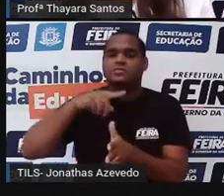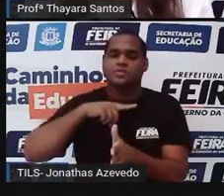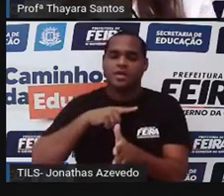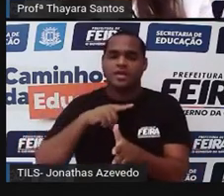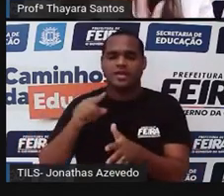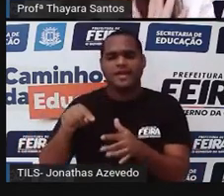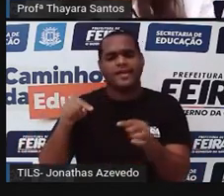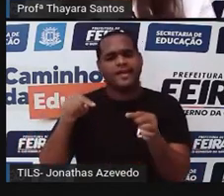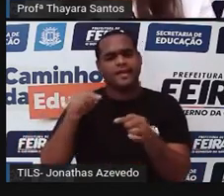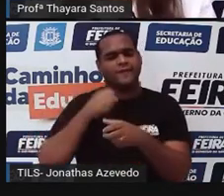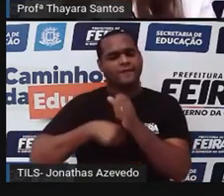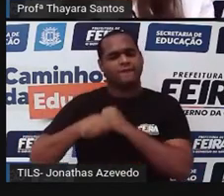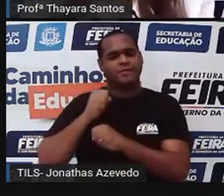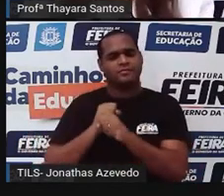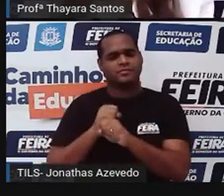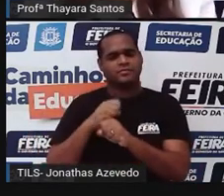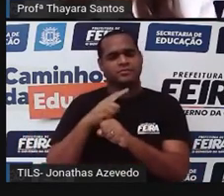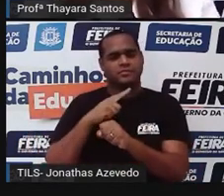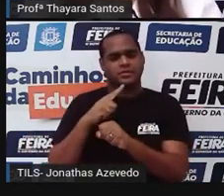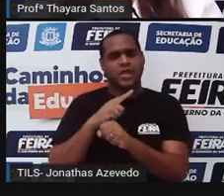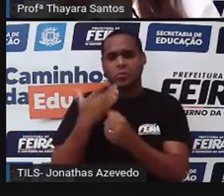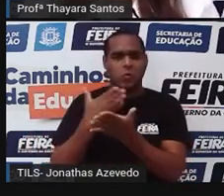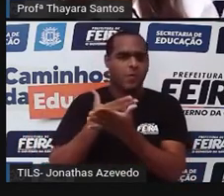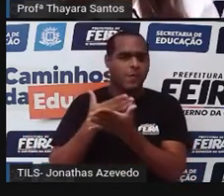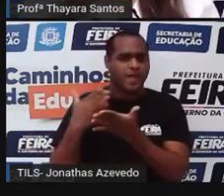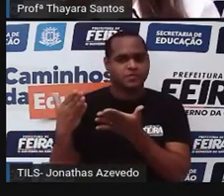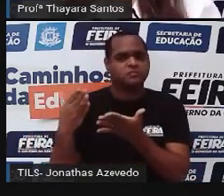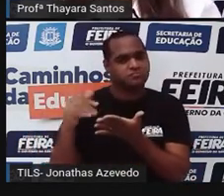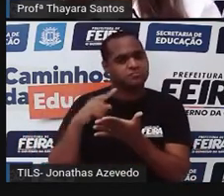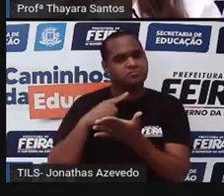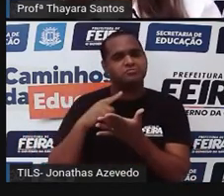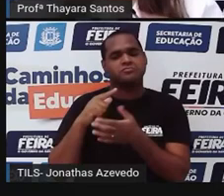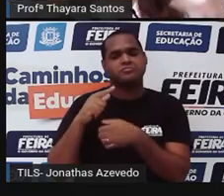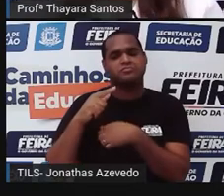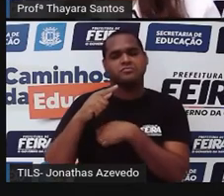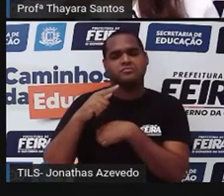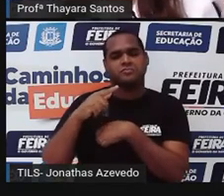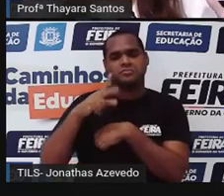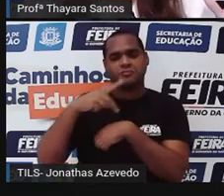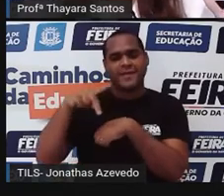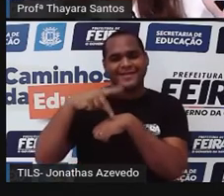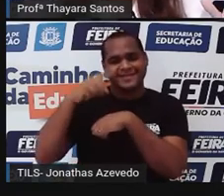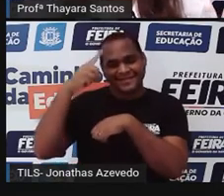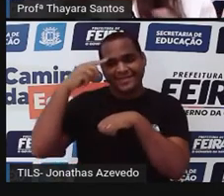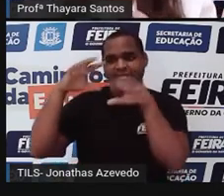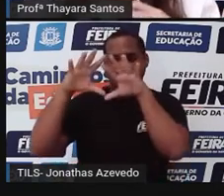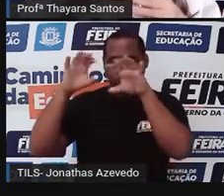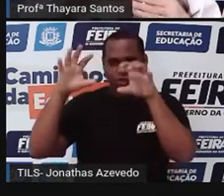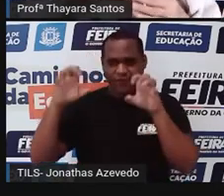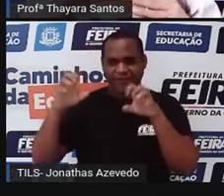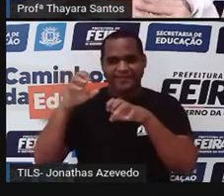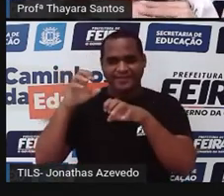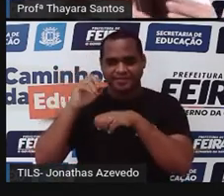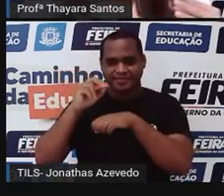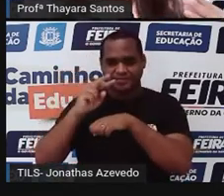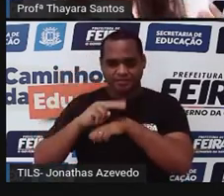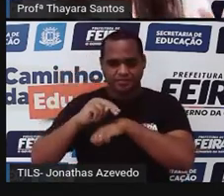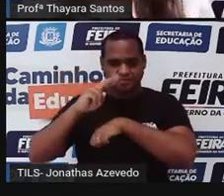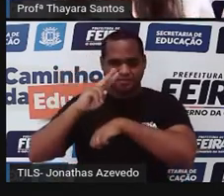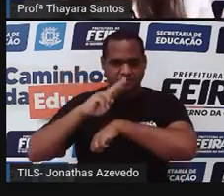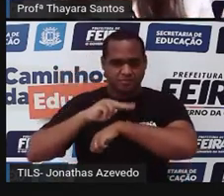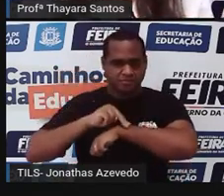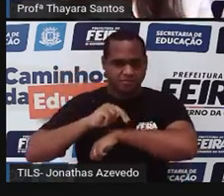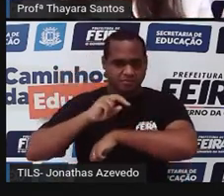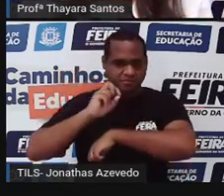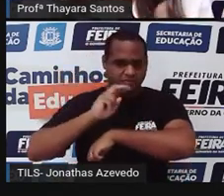lembro se foi no final do ano passado ou se foi no início desse ano. A gente tava tendo aí nuvem de garfanhoto e eles causaram um estrago muito